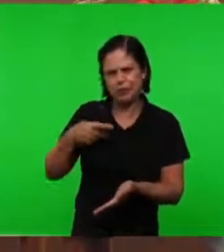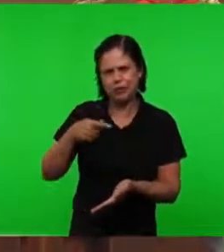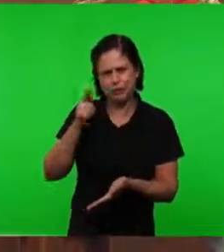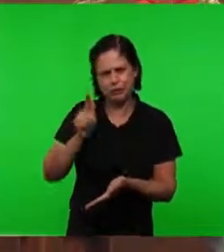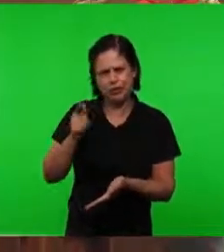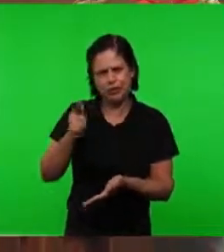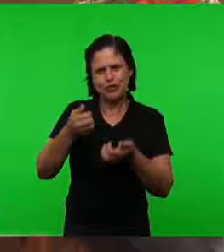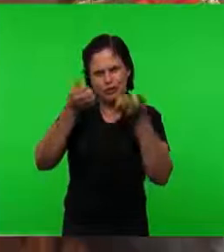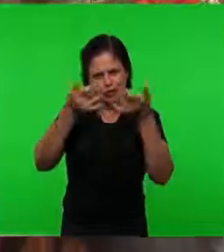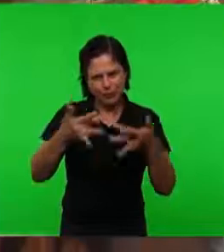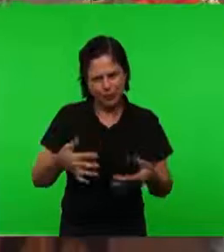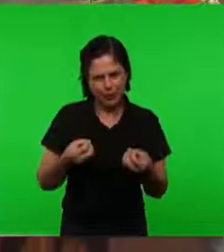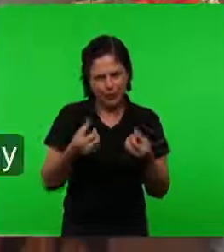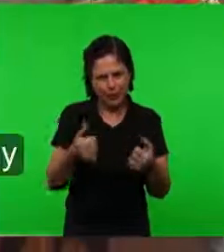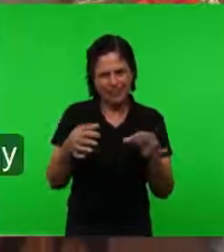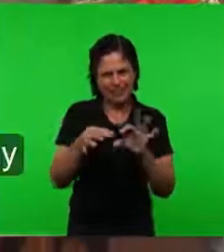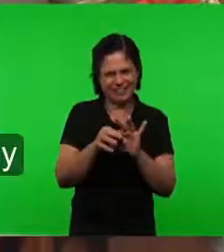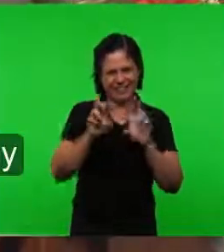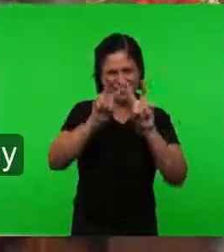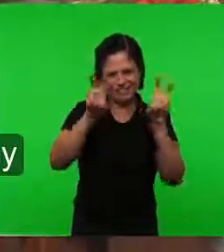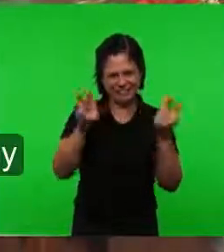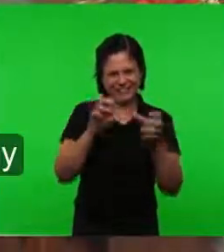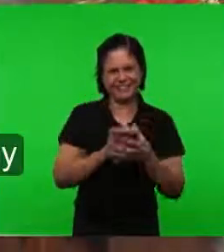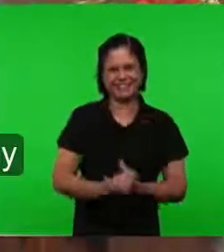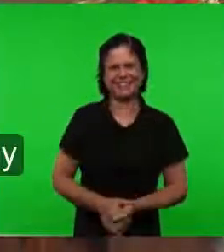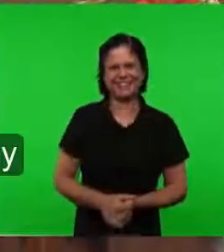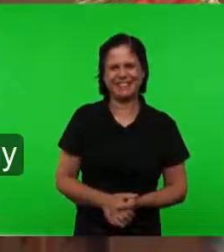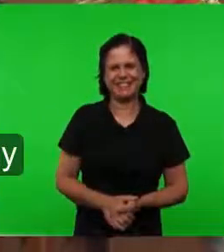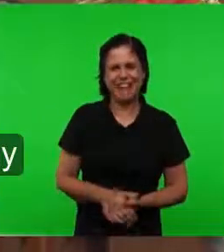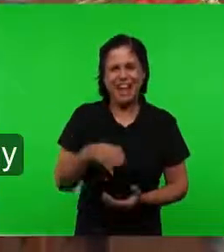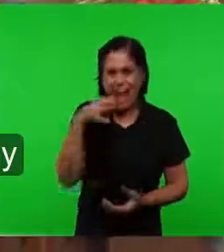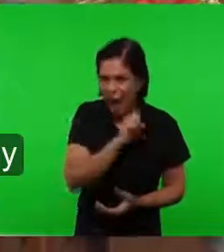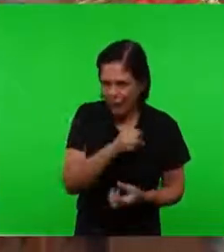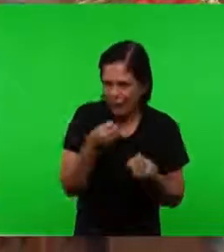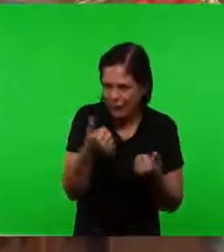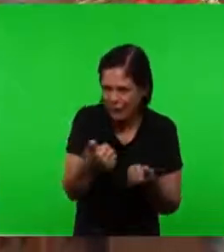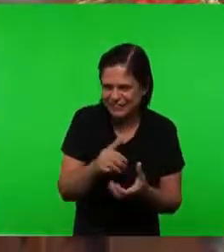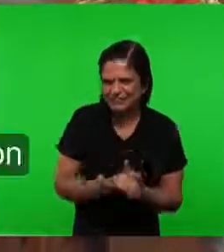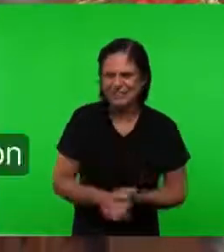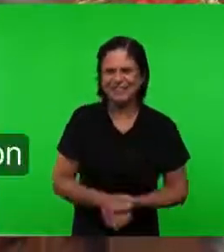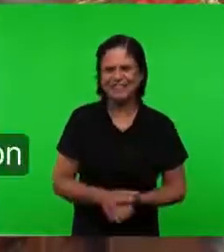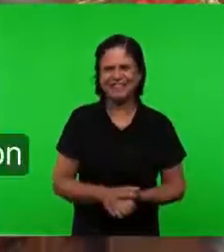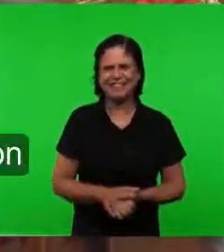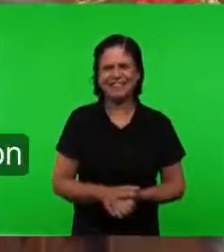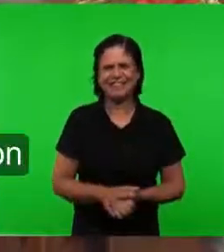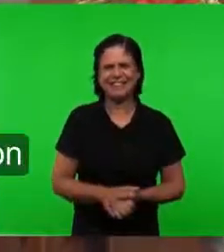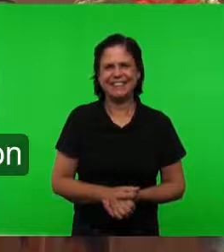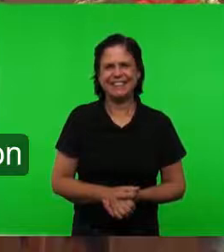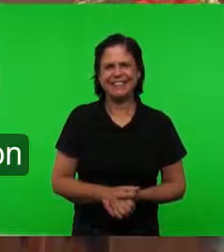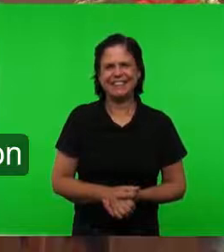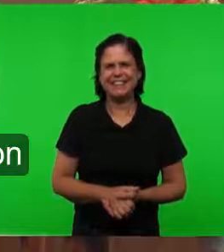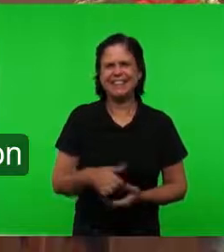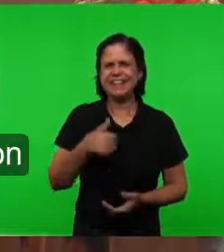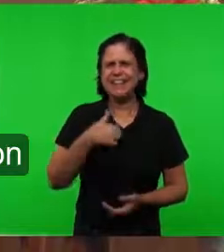Relacionado a este assunto Bem irmãos É bem rápido O que vamos dizer Eu gostaria que fosse Que voltasse